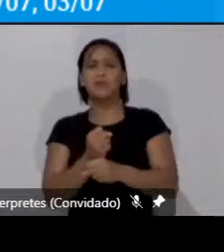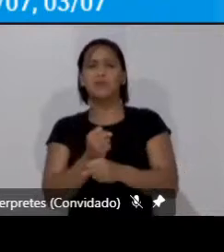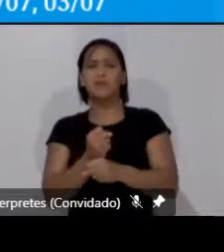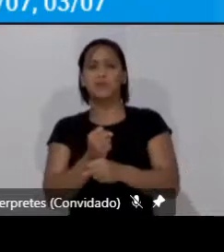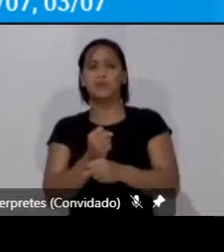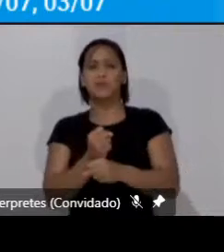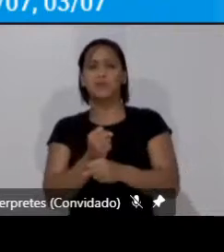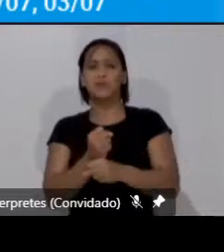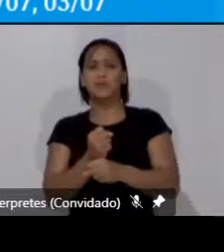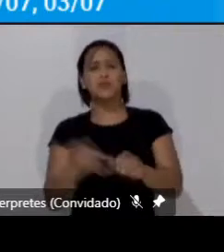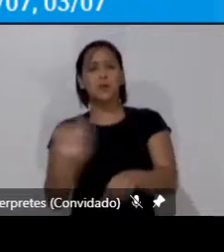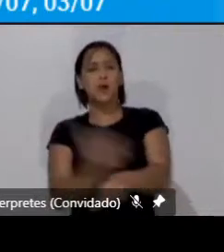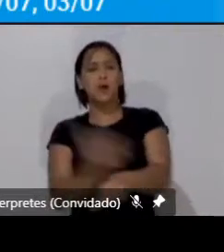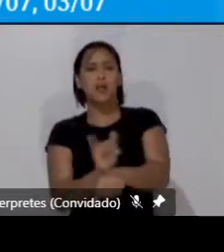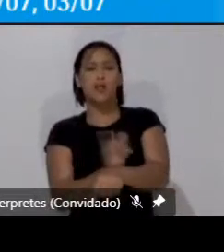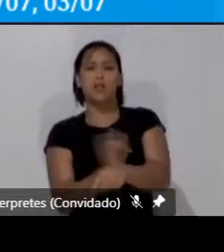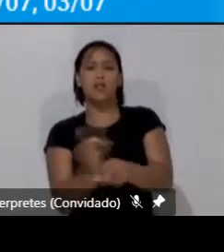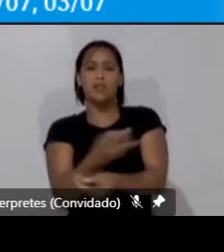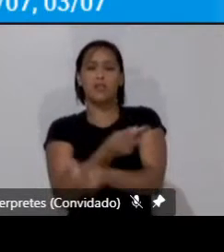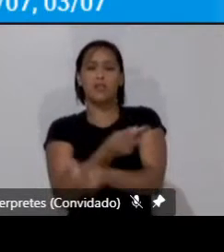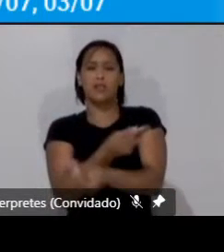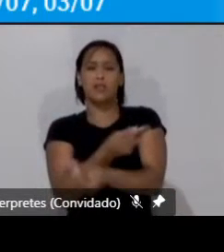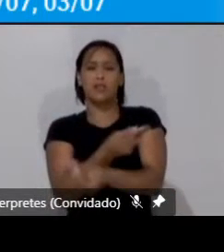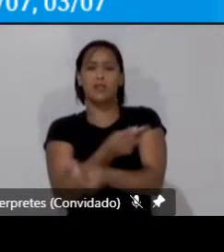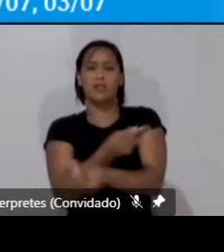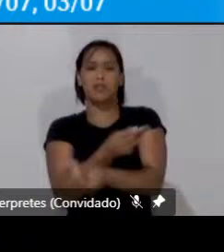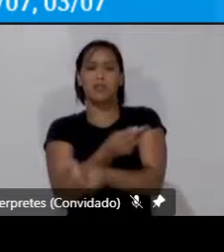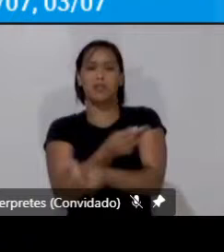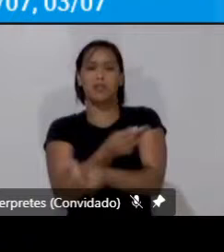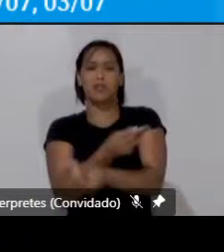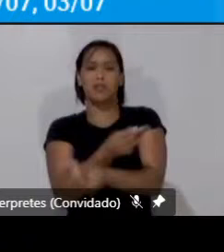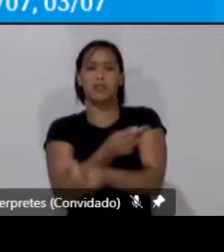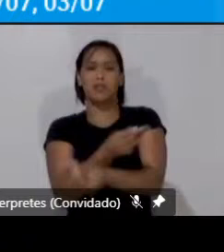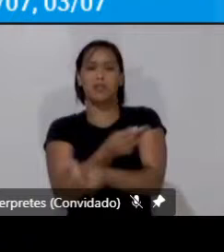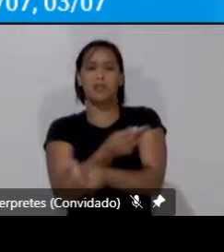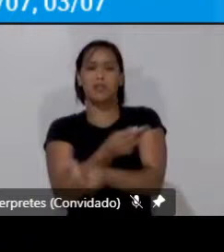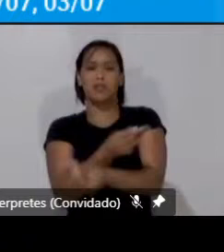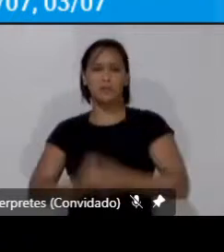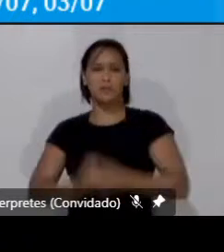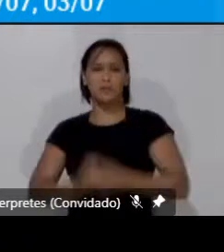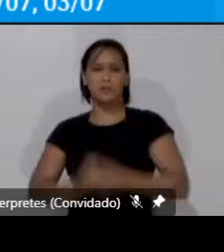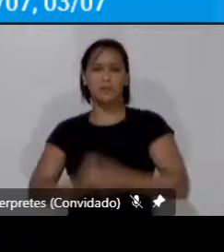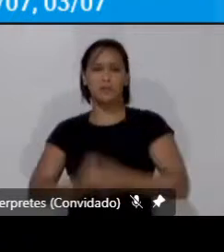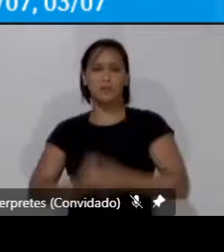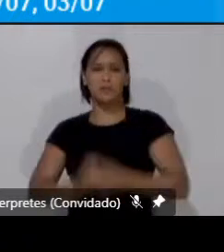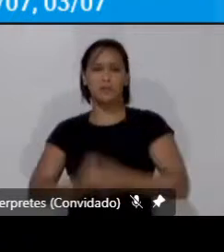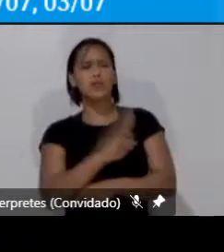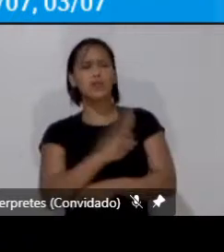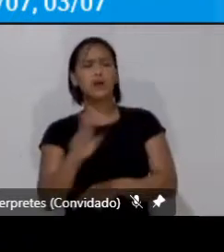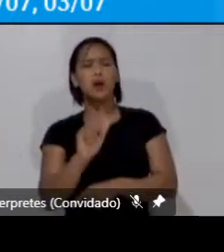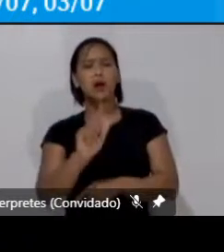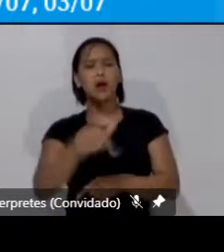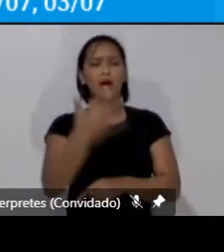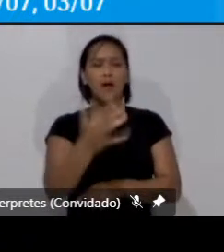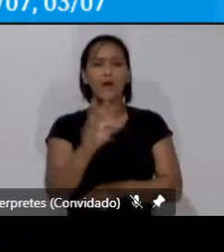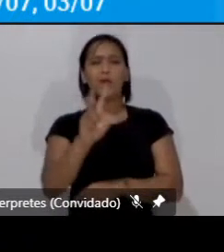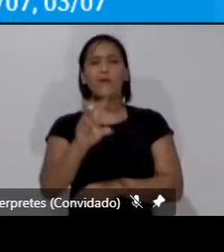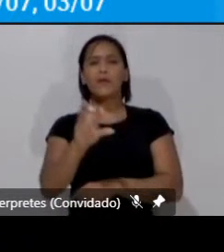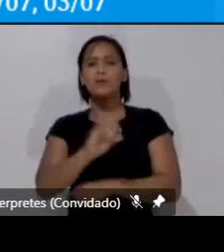uma lógica de economia de transporte que então vai dominar a partir dos anos 50